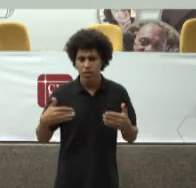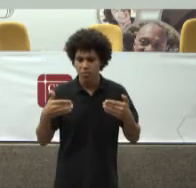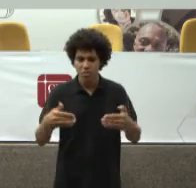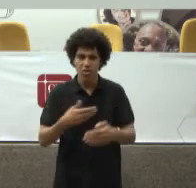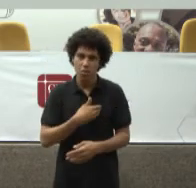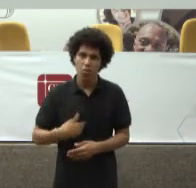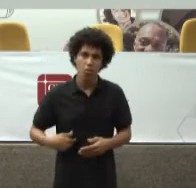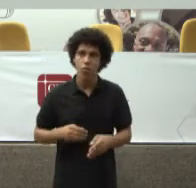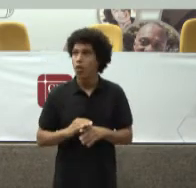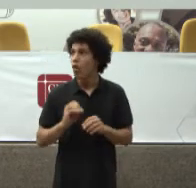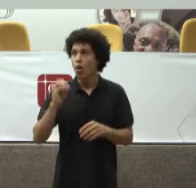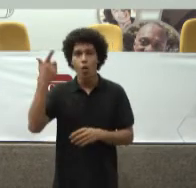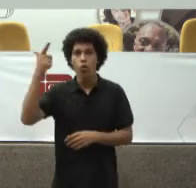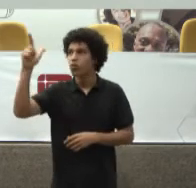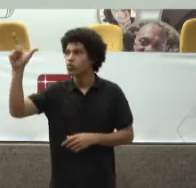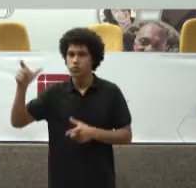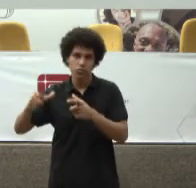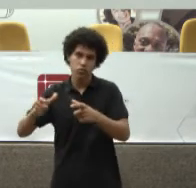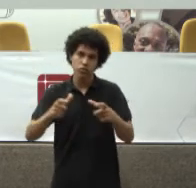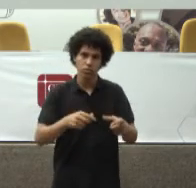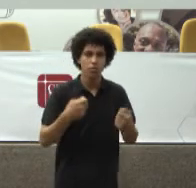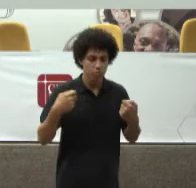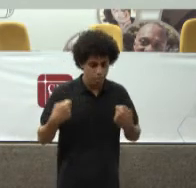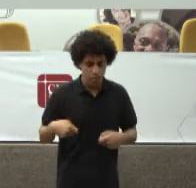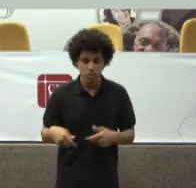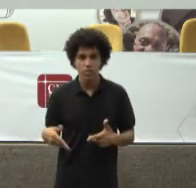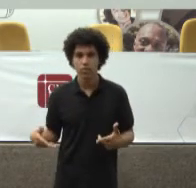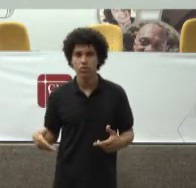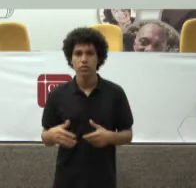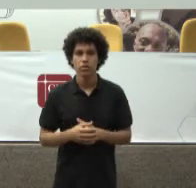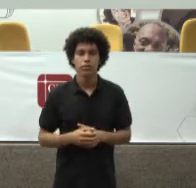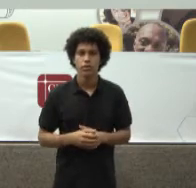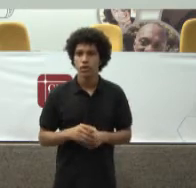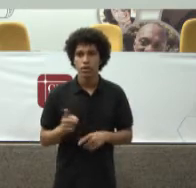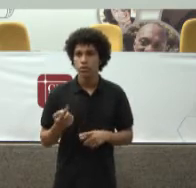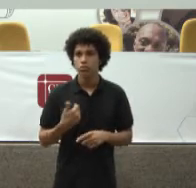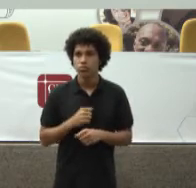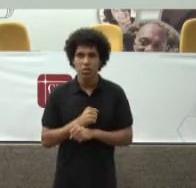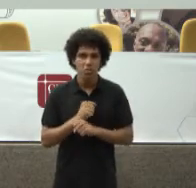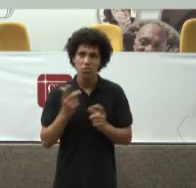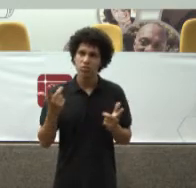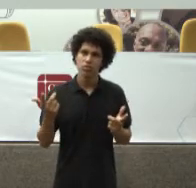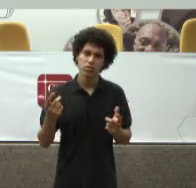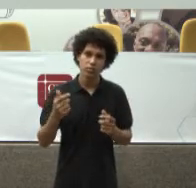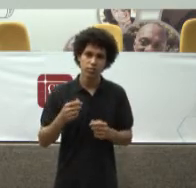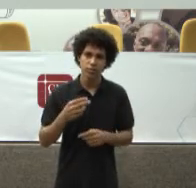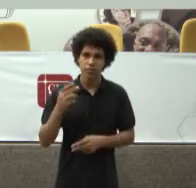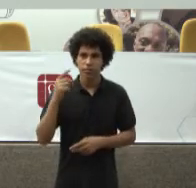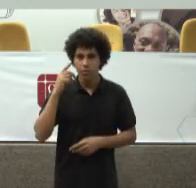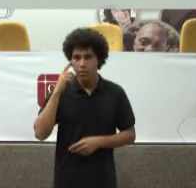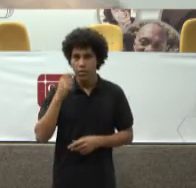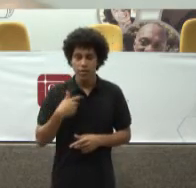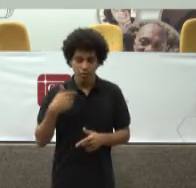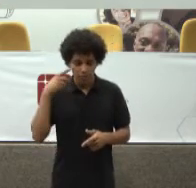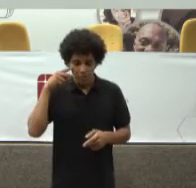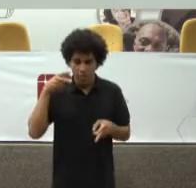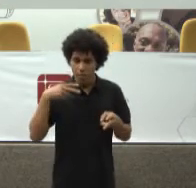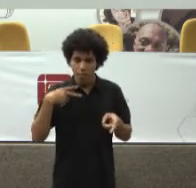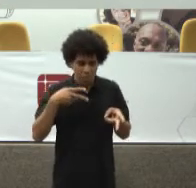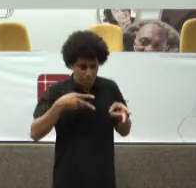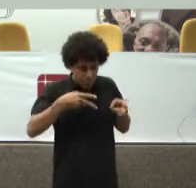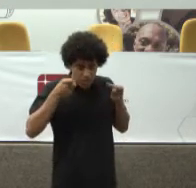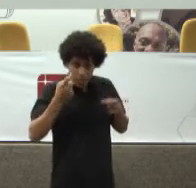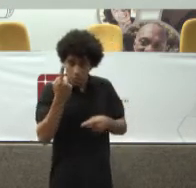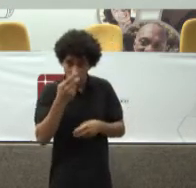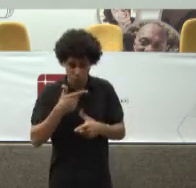instâncias Em todas as suas instâncias E não é possível Que verifiquemos Um problema Que se dá No nosso